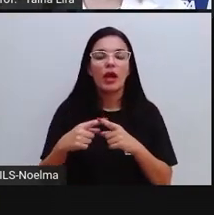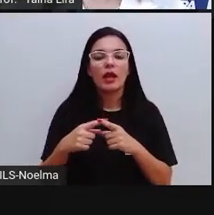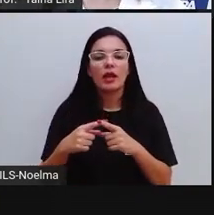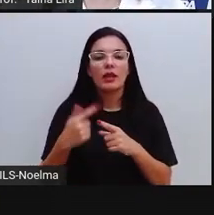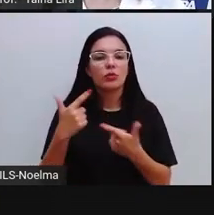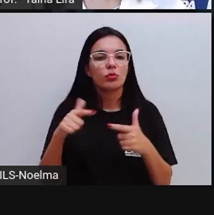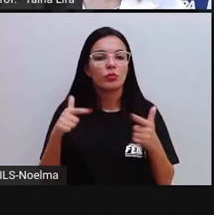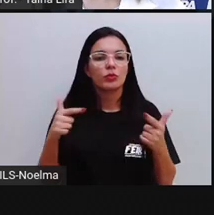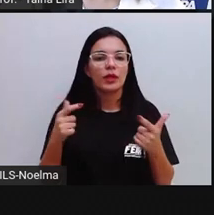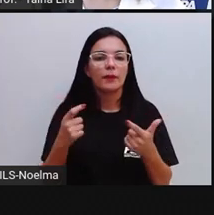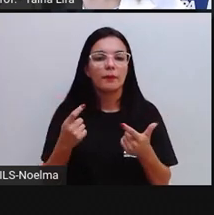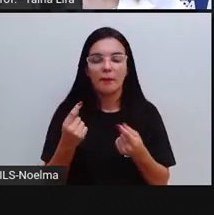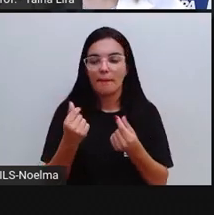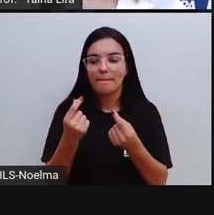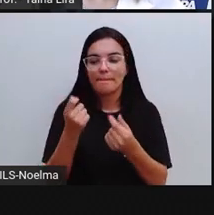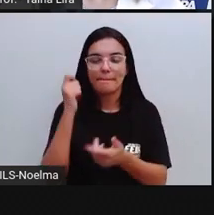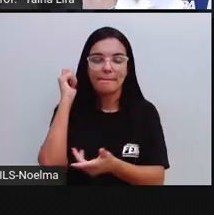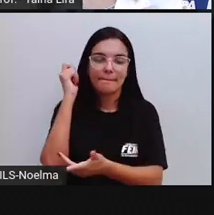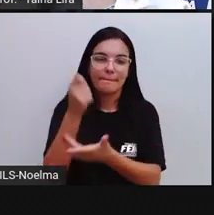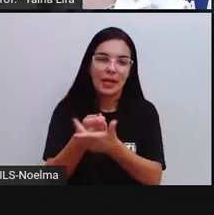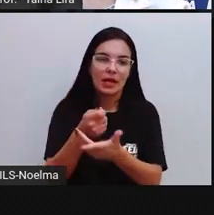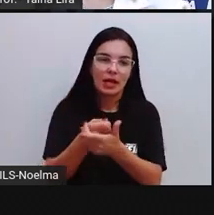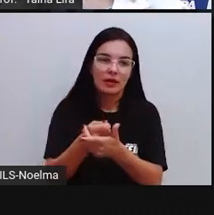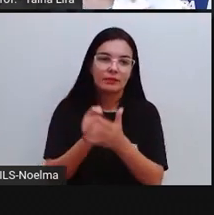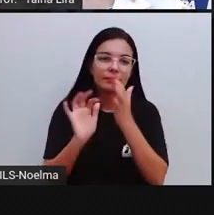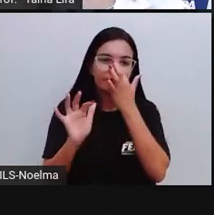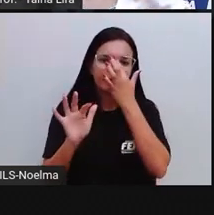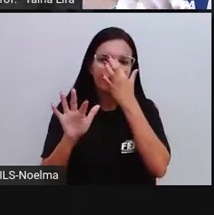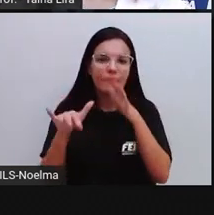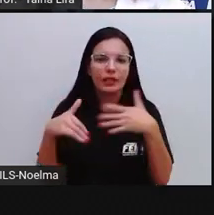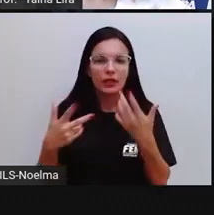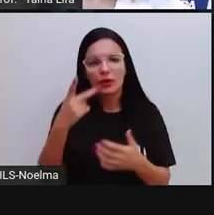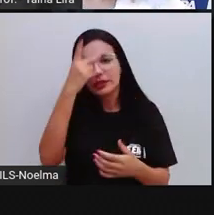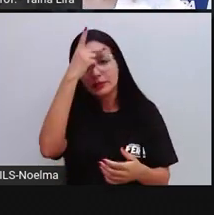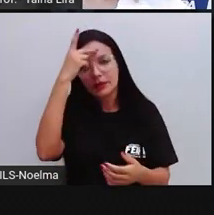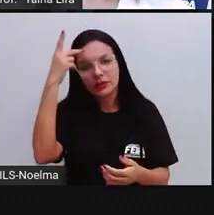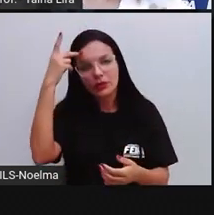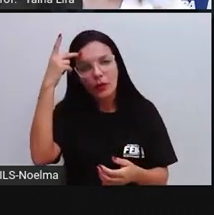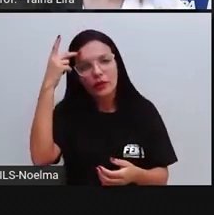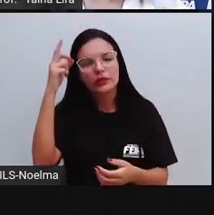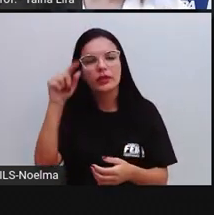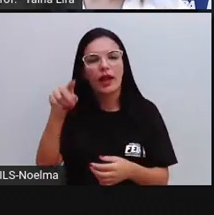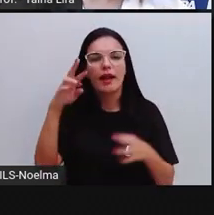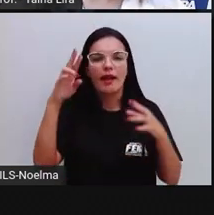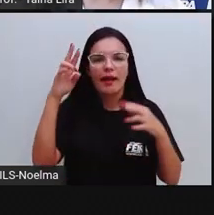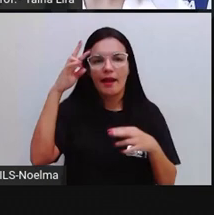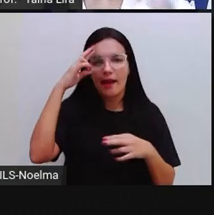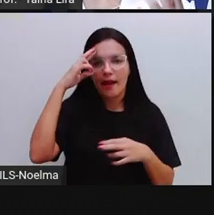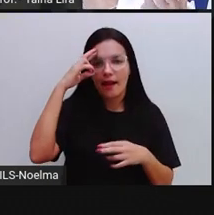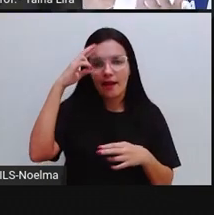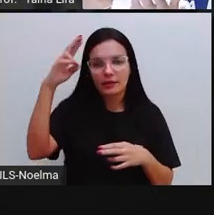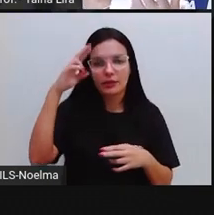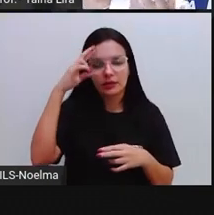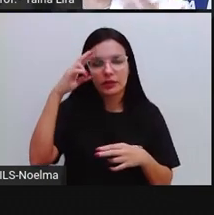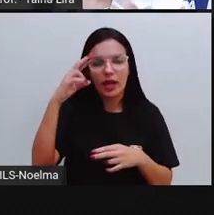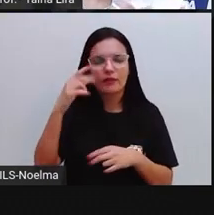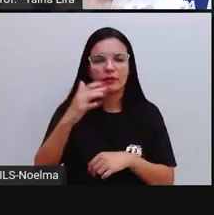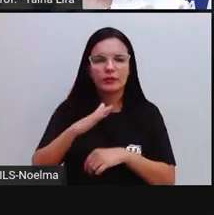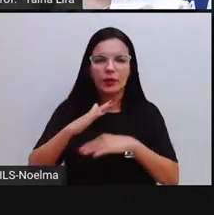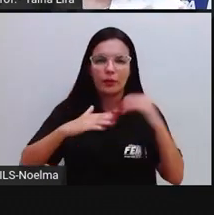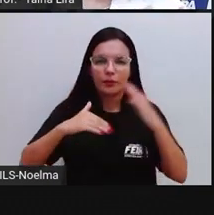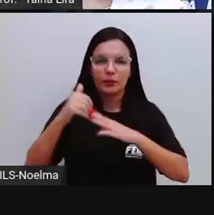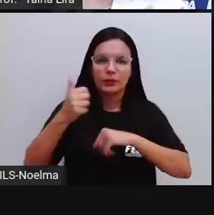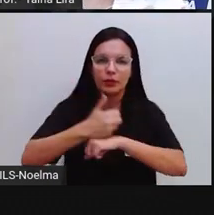os engenheiros, né, de pesca que vão ver, né, naquela região quais são as espécies de peixe, se está na época de